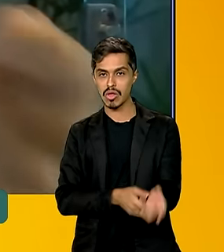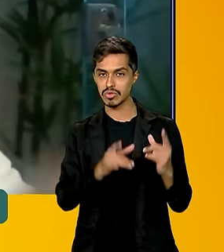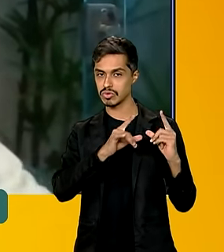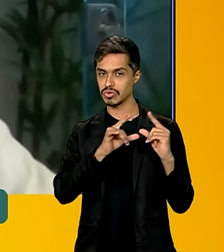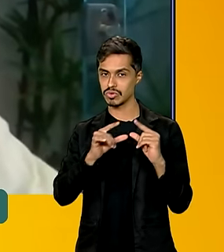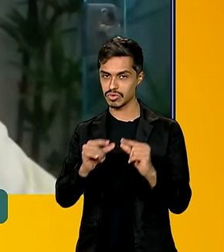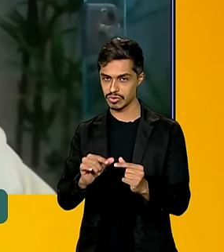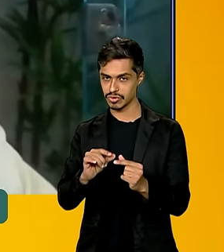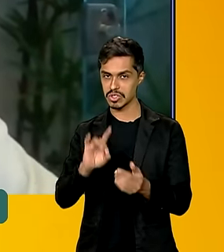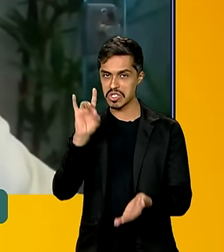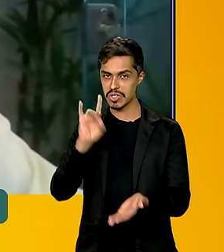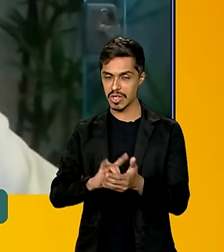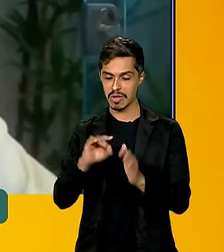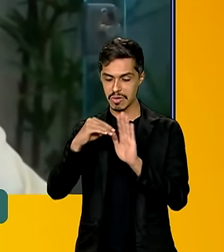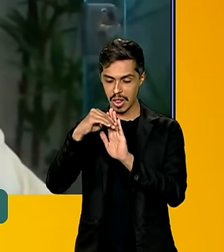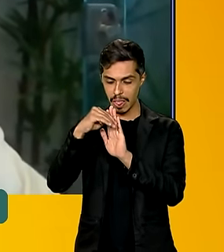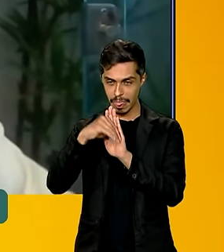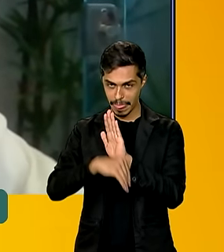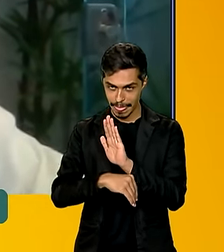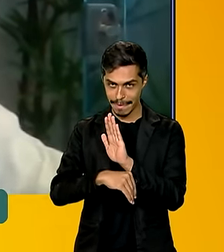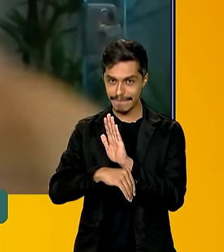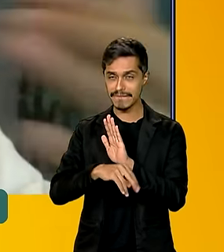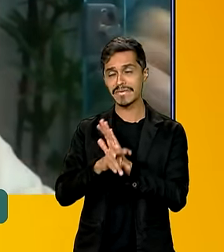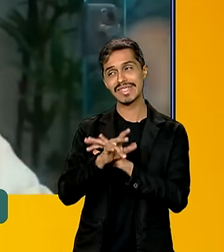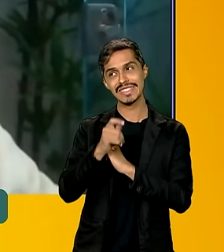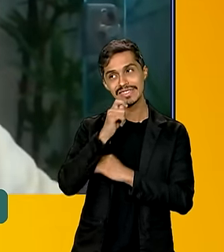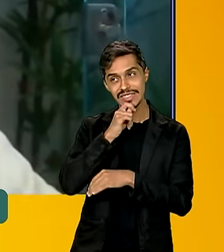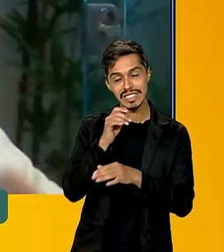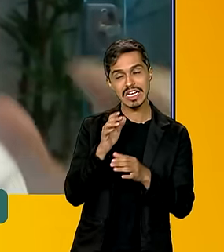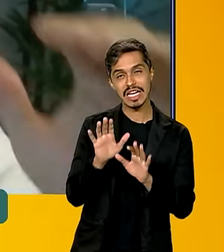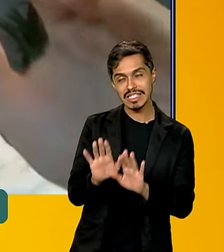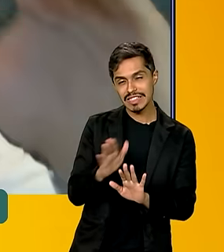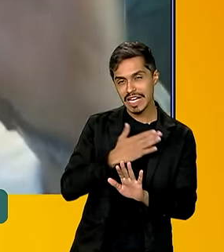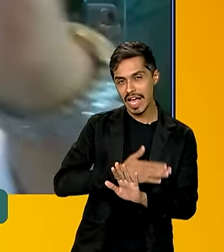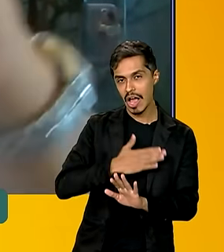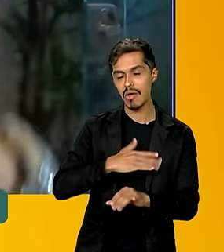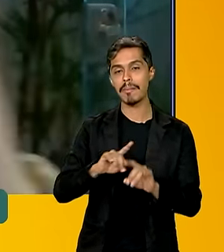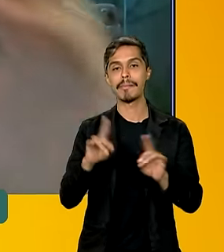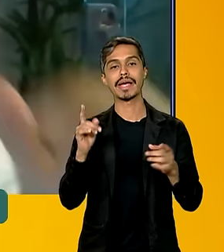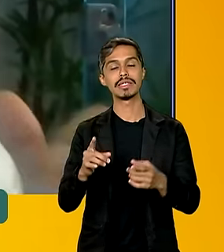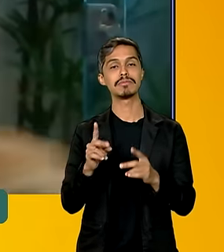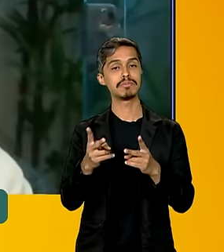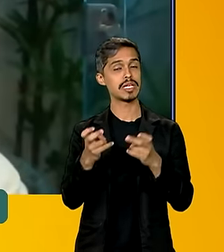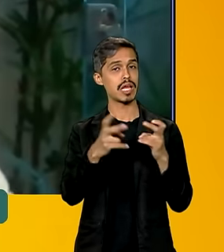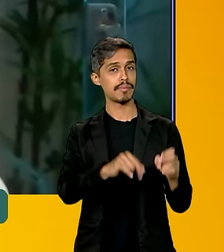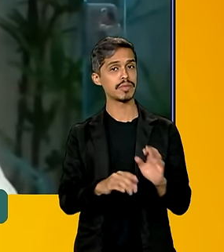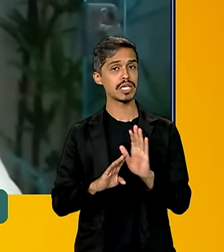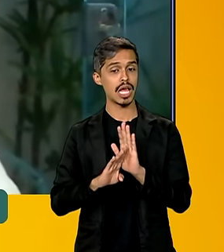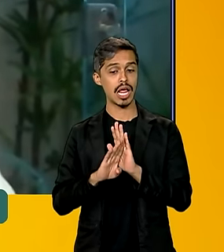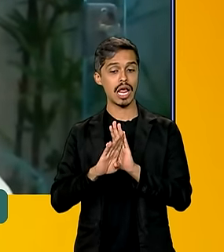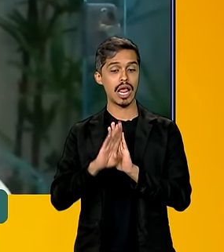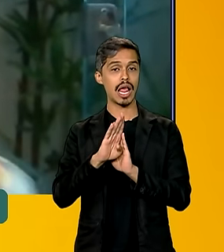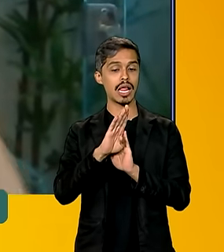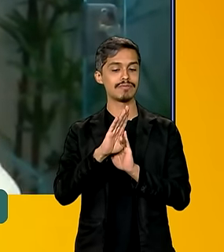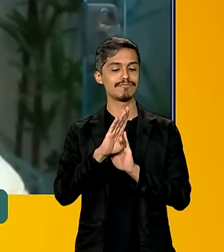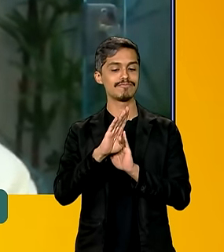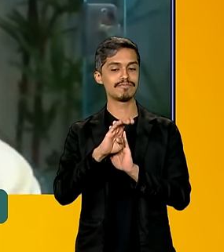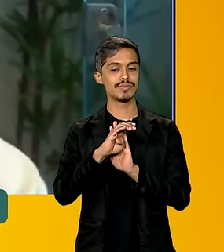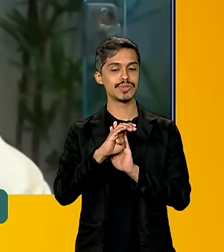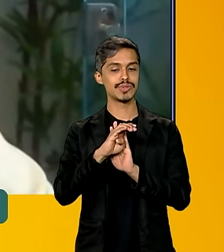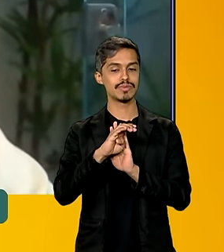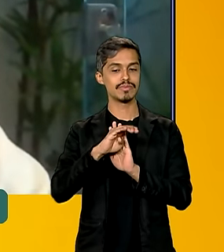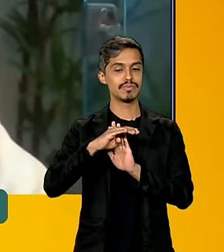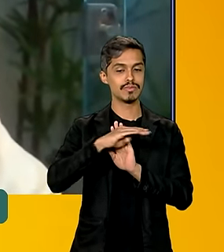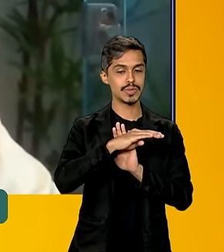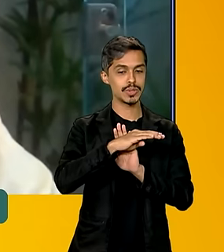maneira substancial, substantiva, mas já é um bom sinal que já revertemos a curva de alta, né? E vamos